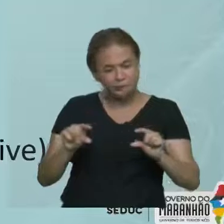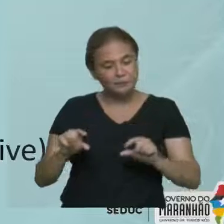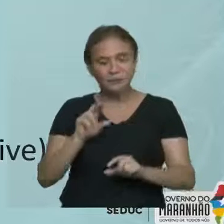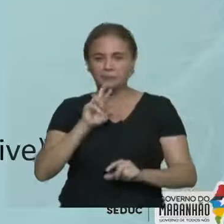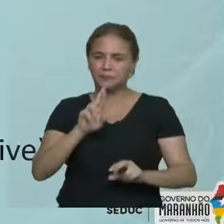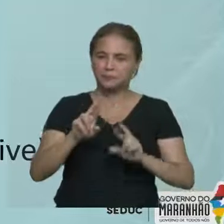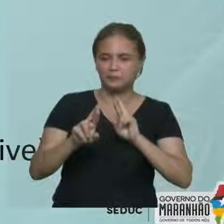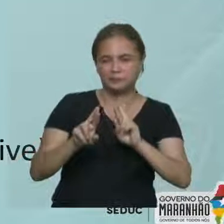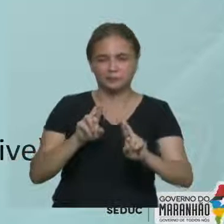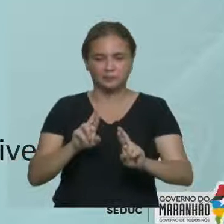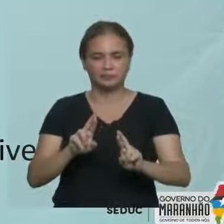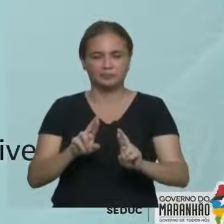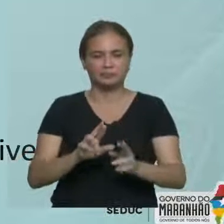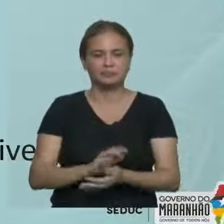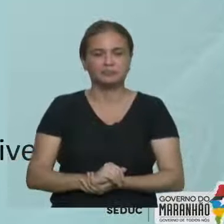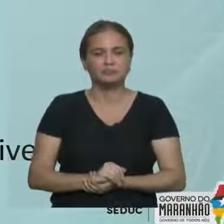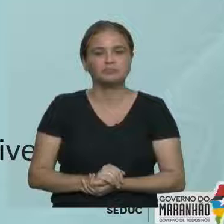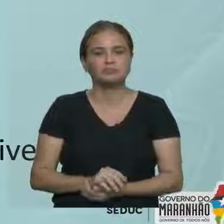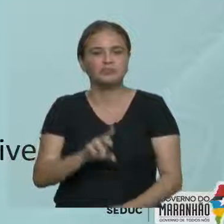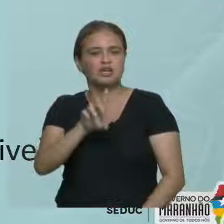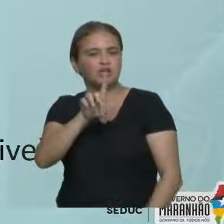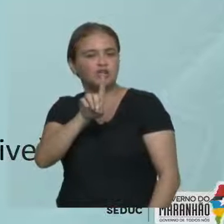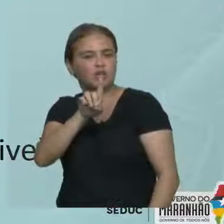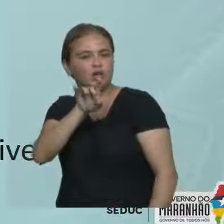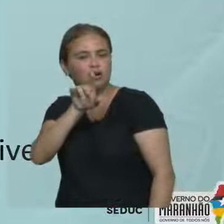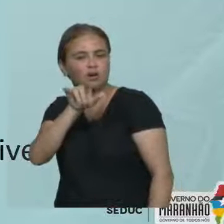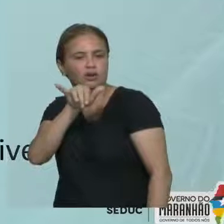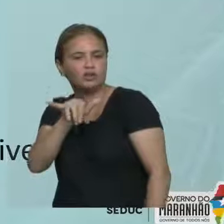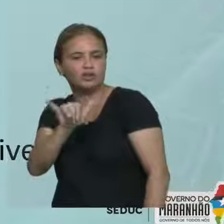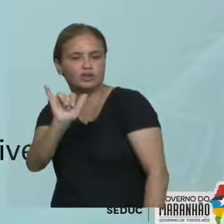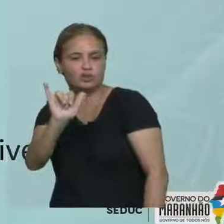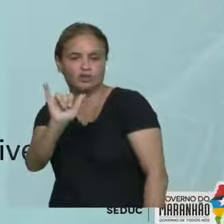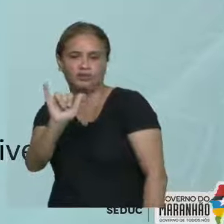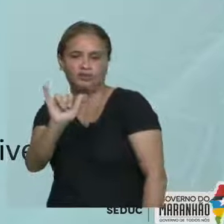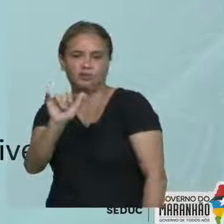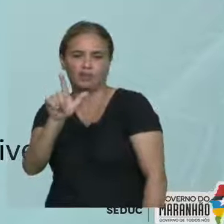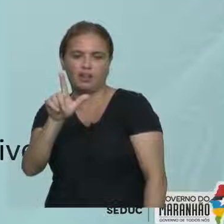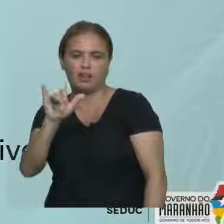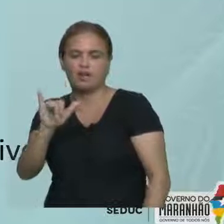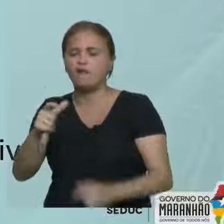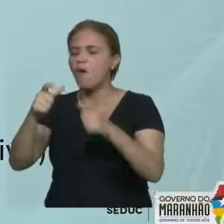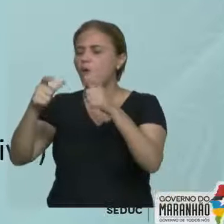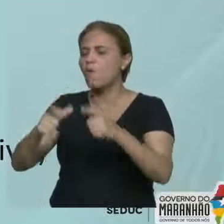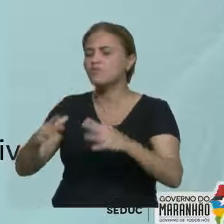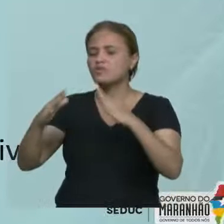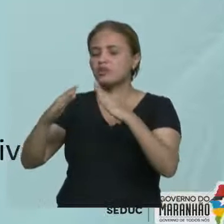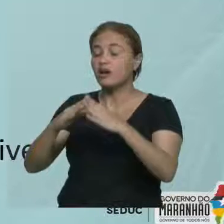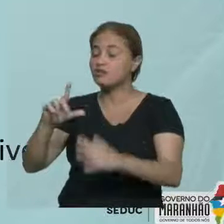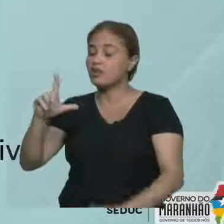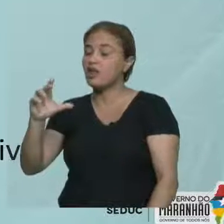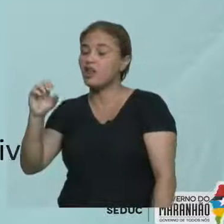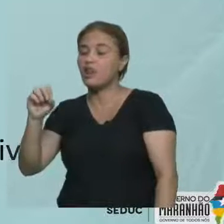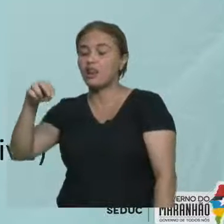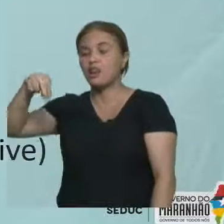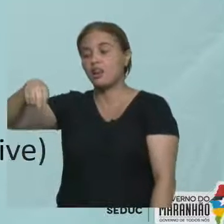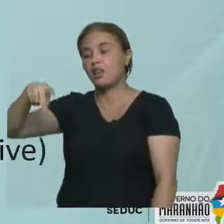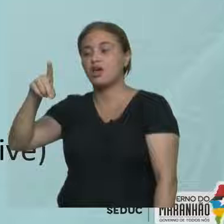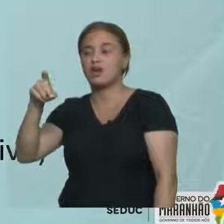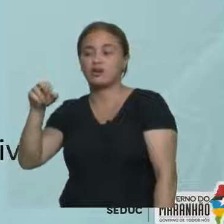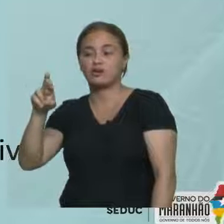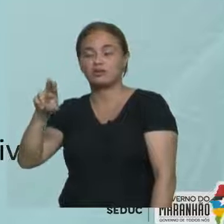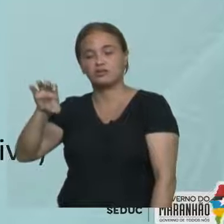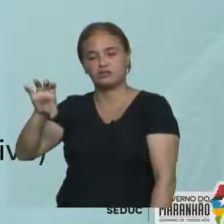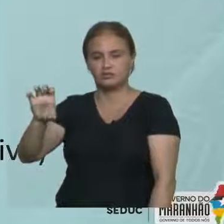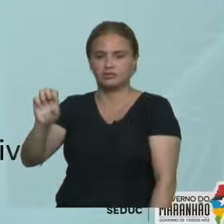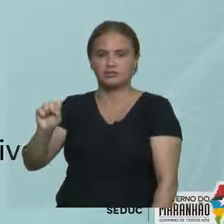primeira. I live in London. Where do you live? Então, eu moro em Londres, né? Onde você mora? Number two, they never